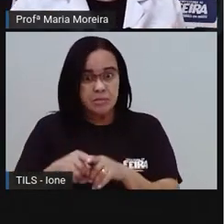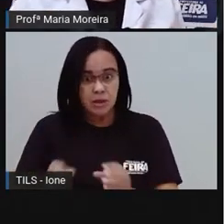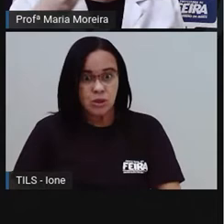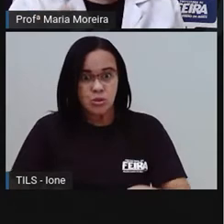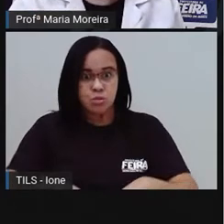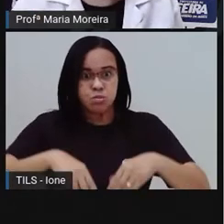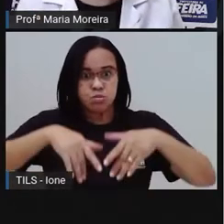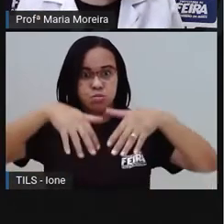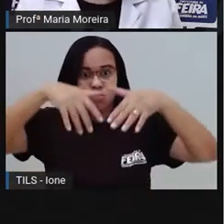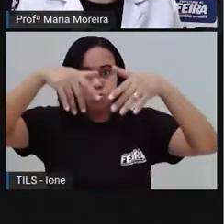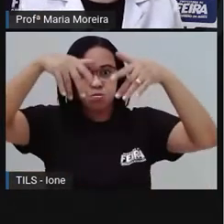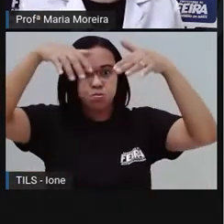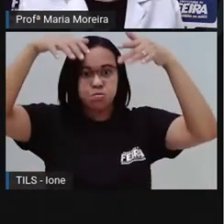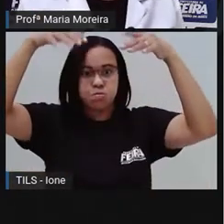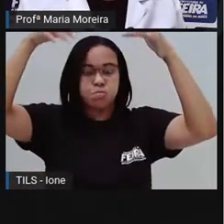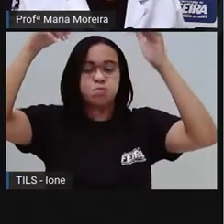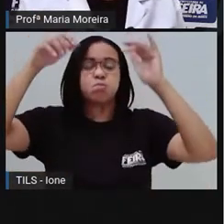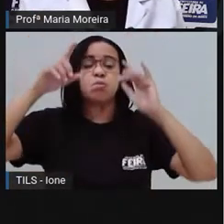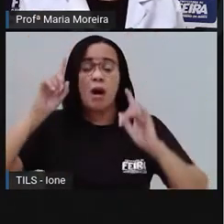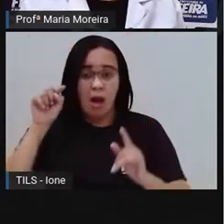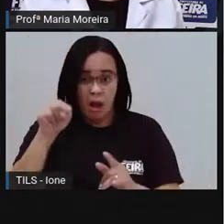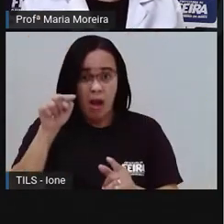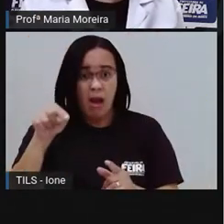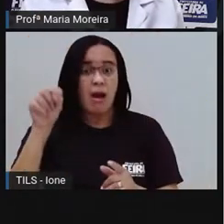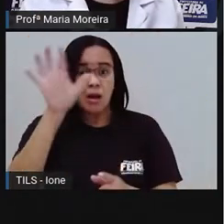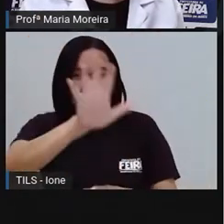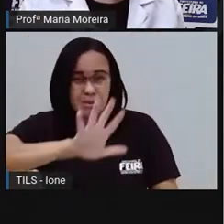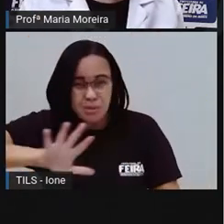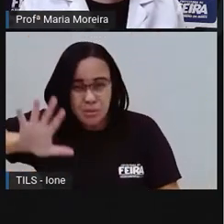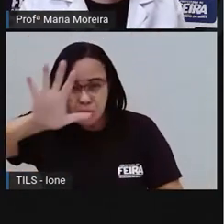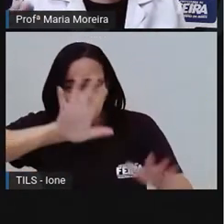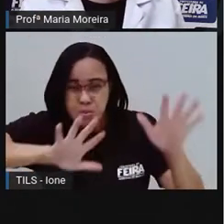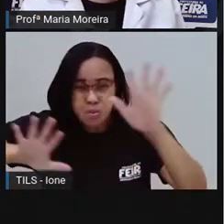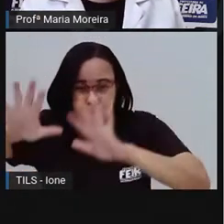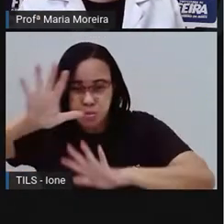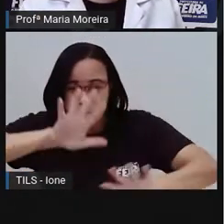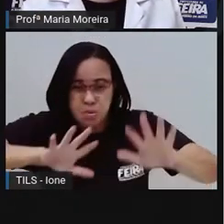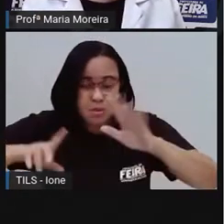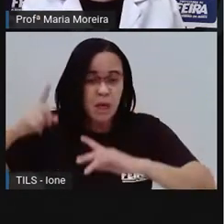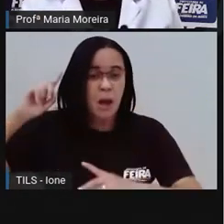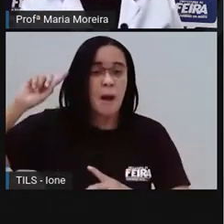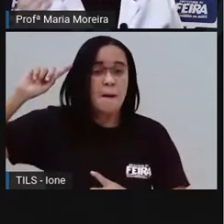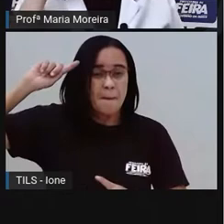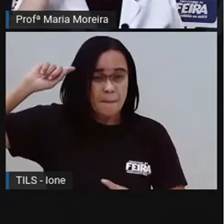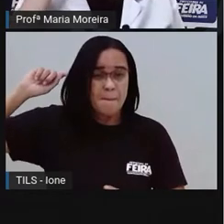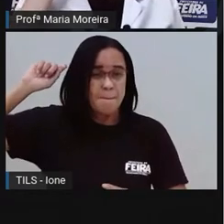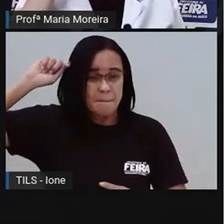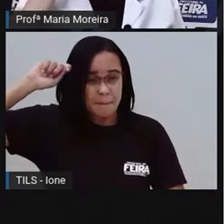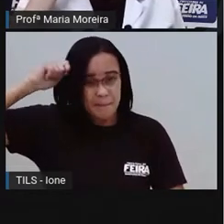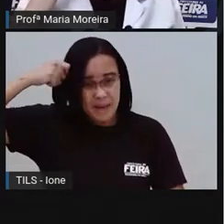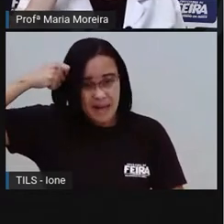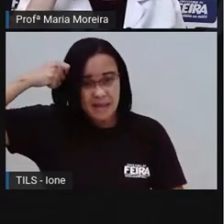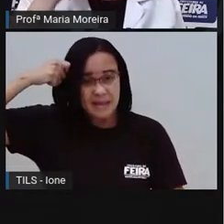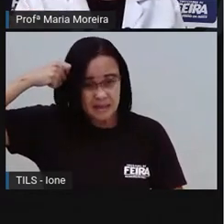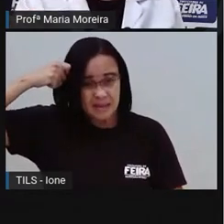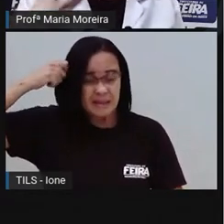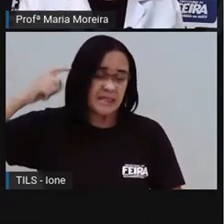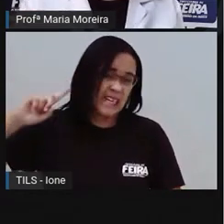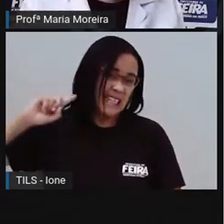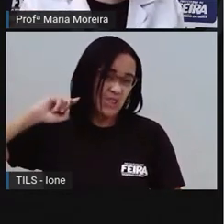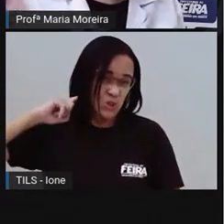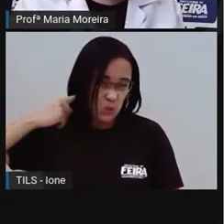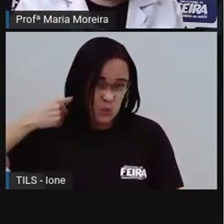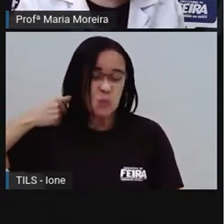Aquela fumaça também polui o meio ambiente. Obviamente que é muito menos do que a descarga aí dos carros e das motos, né?